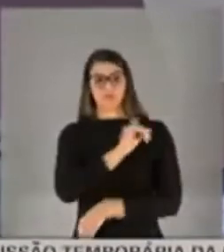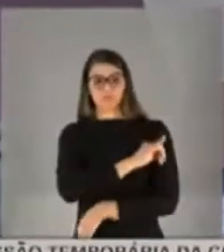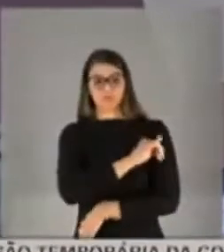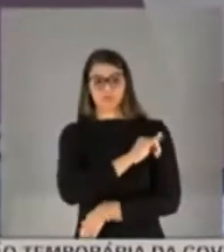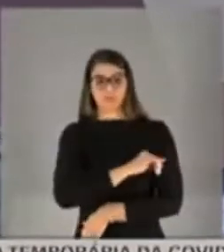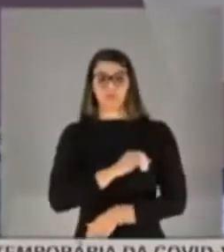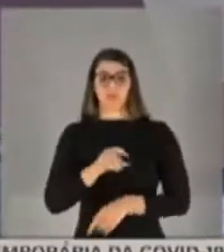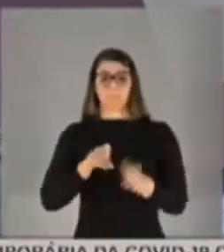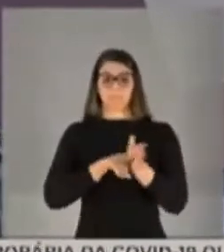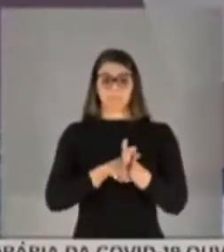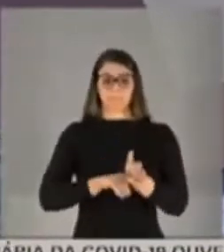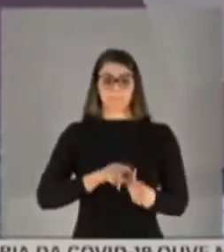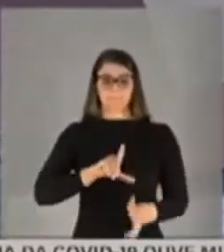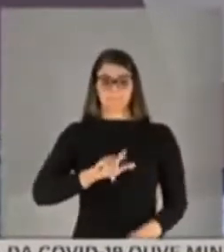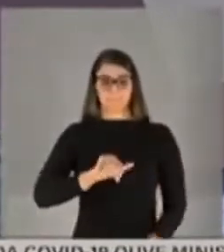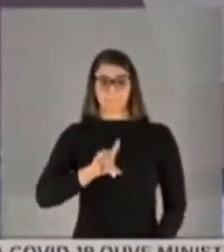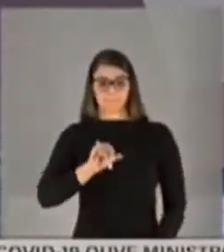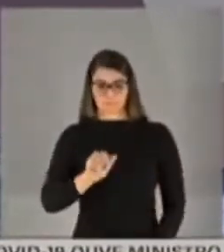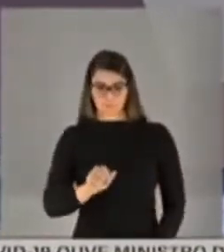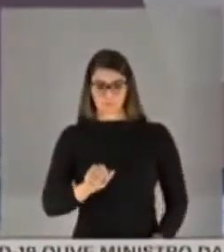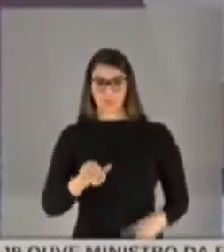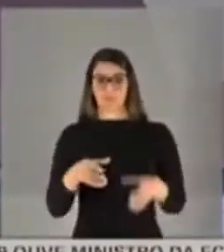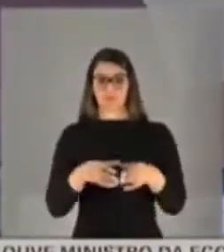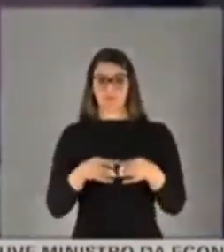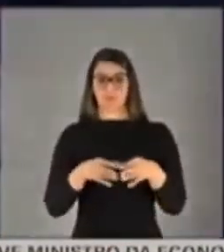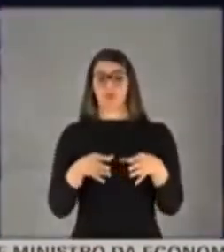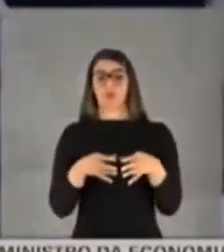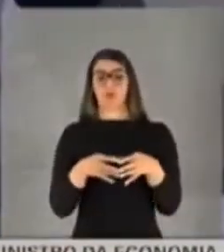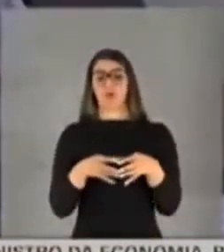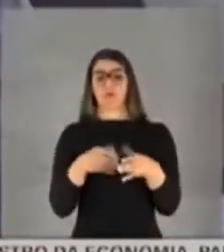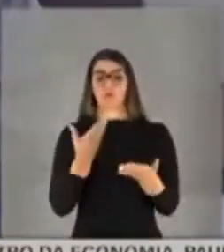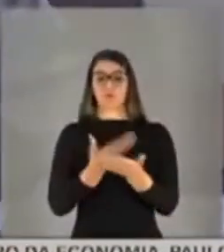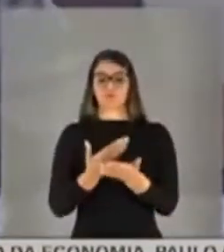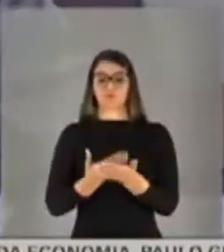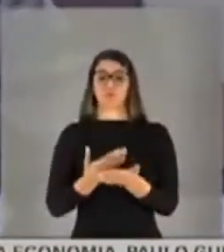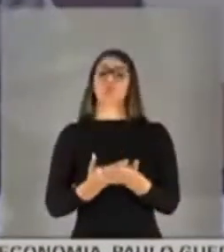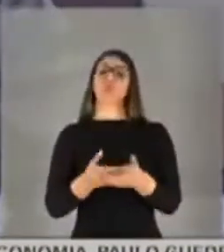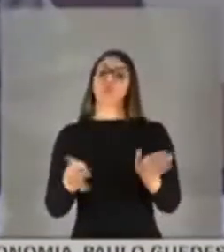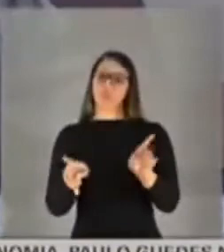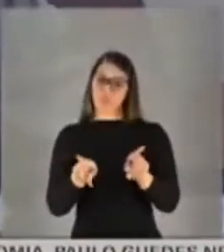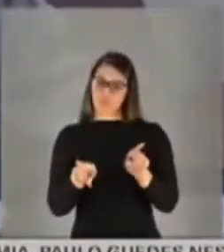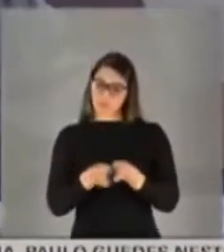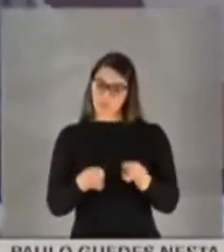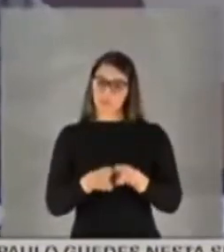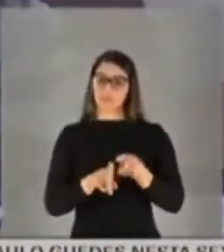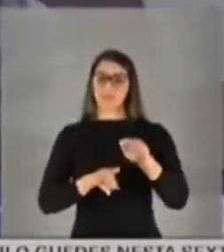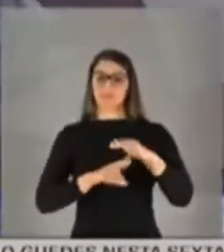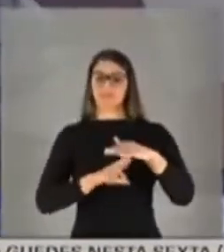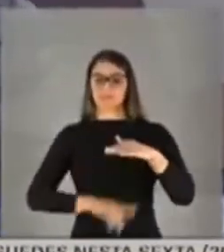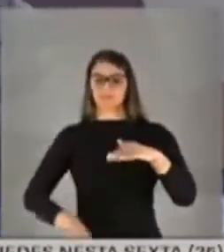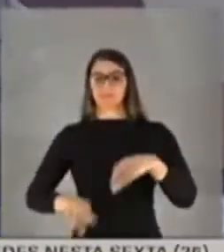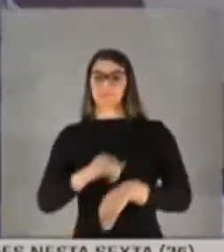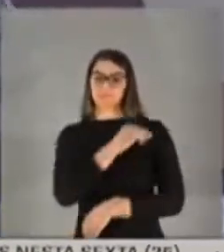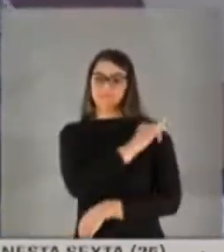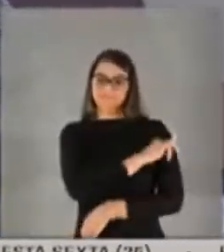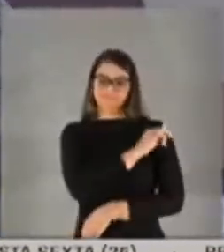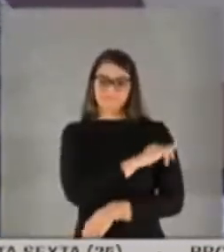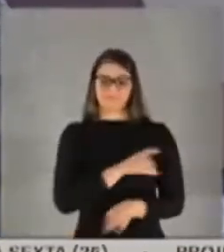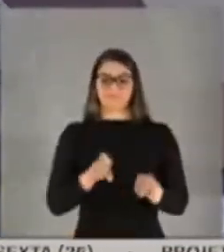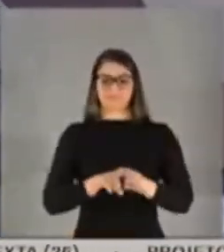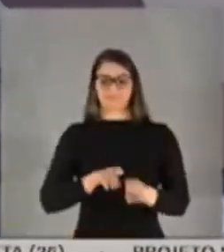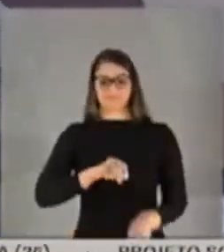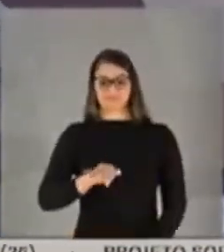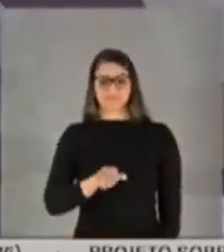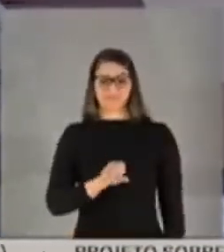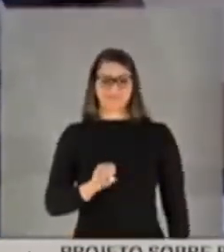Lígia Bahia, do Instituto de Estudos em Saúde Coletiva da Universidade Federal do Rio de Janeiro, UFRJ também, a Jéssica Pronestino de Lima Moreira,